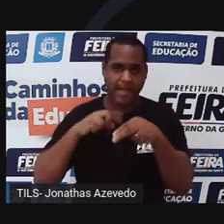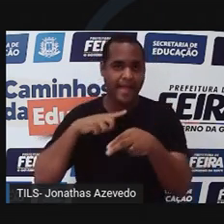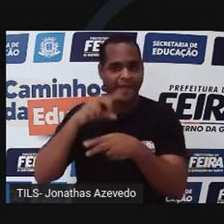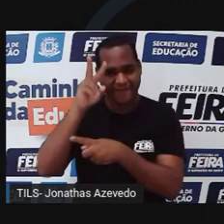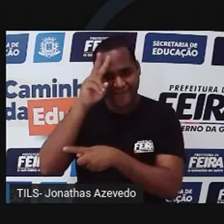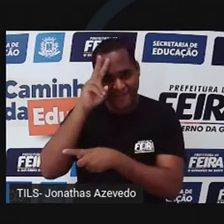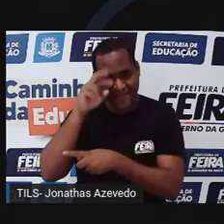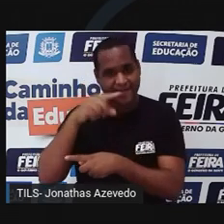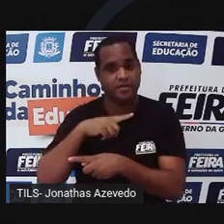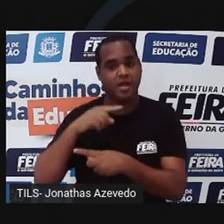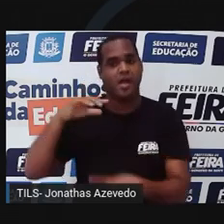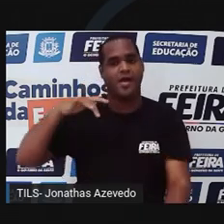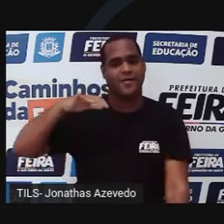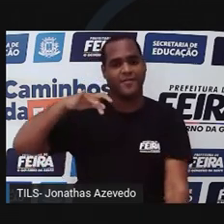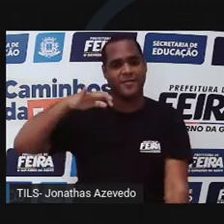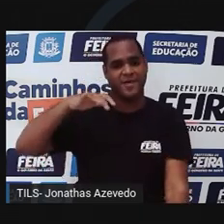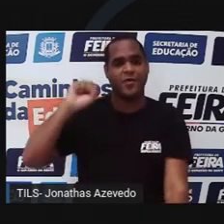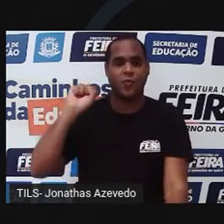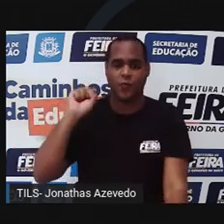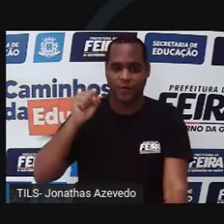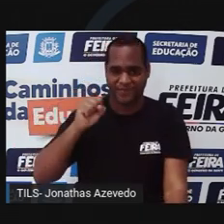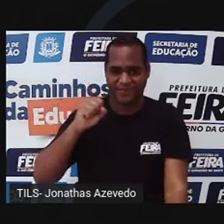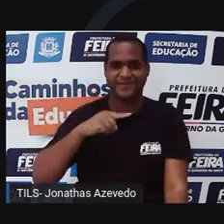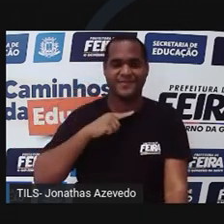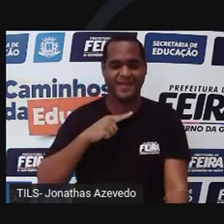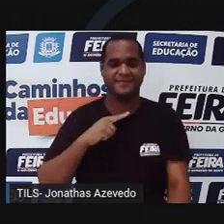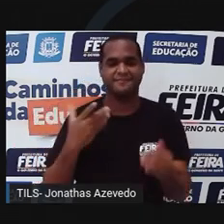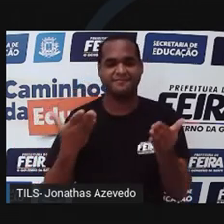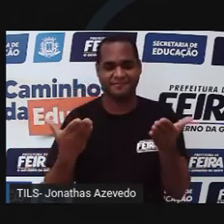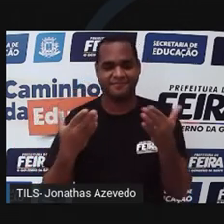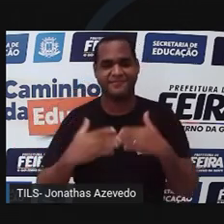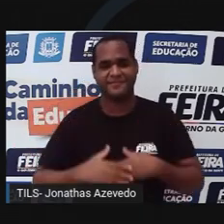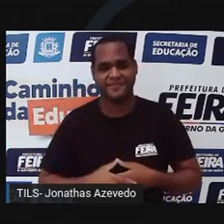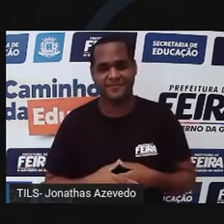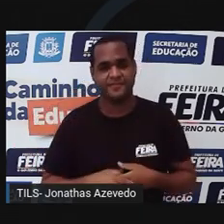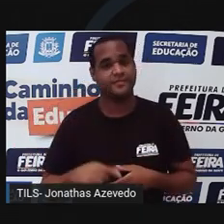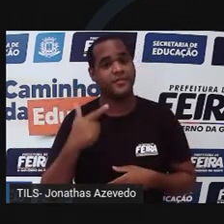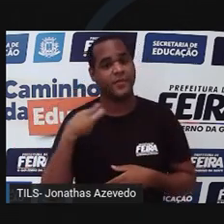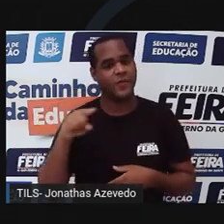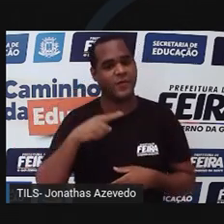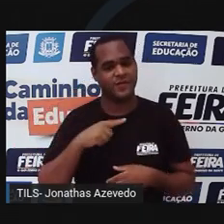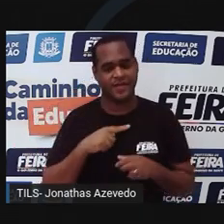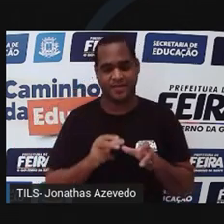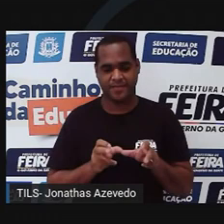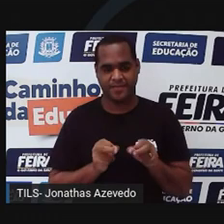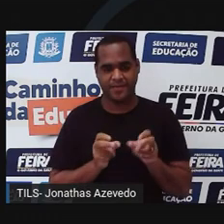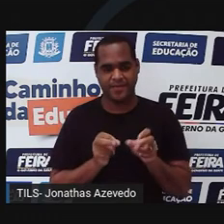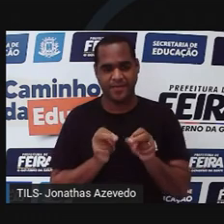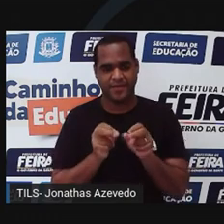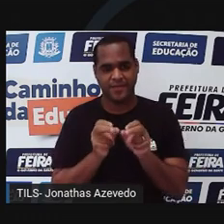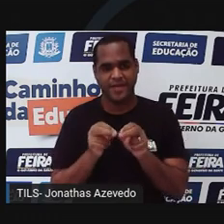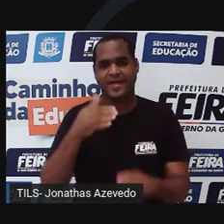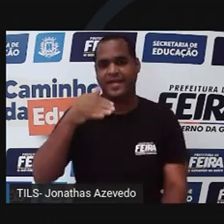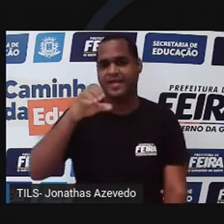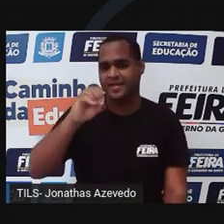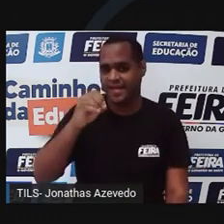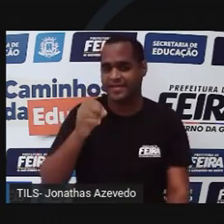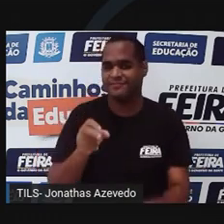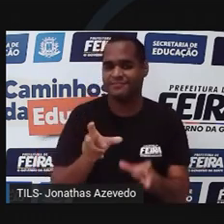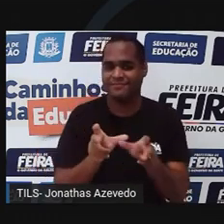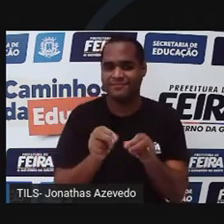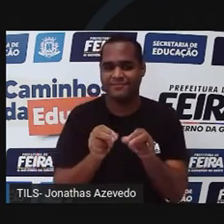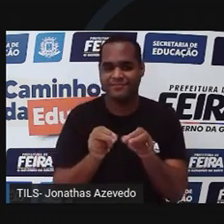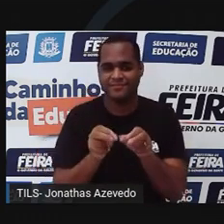Os aracnídeos, que têm oito patas, como esta aranha. Os crustáceos, que têm dez patas, como este